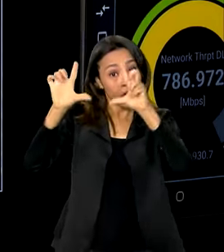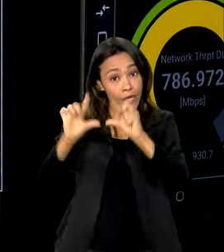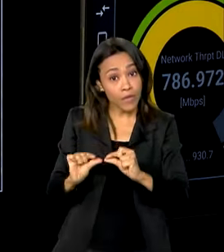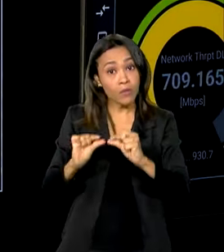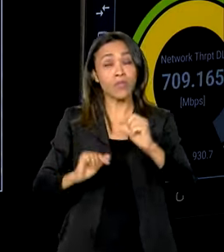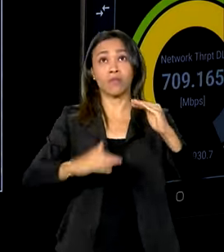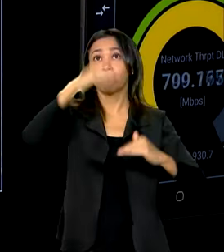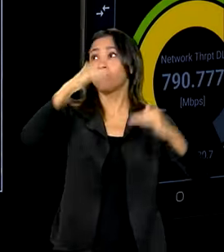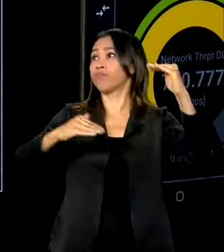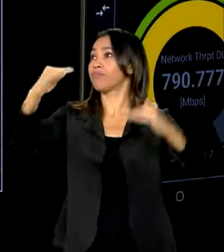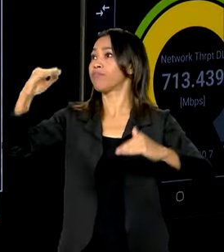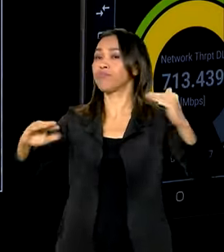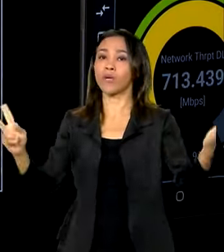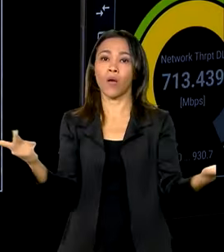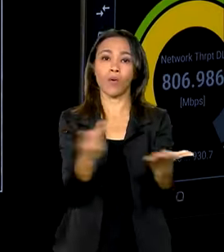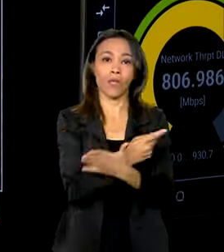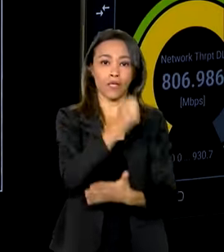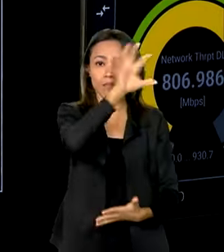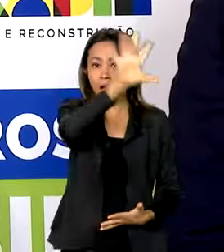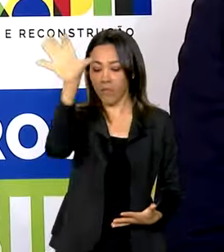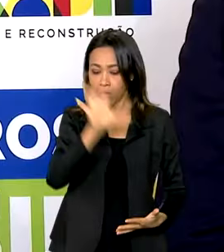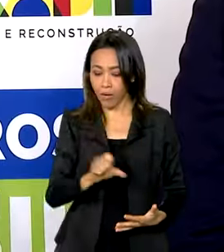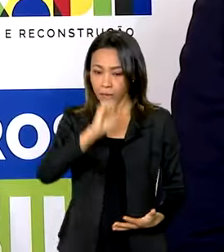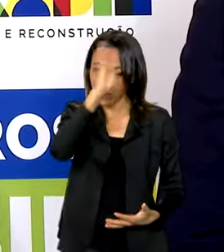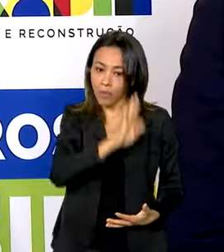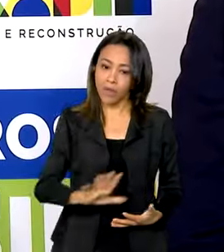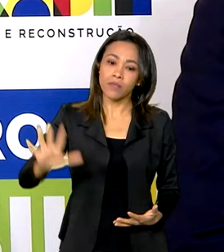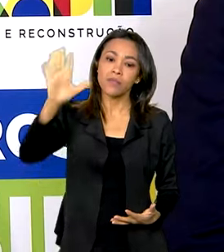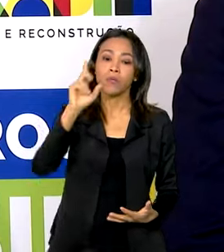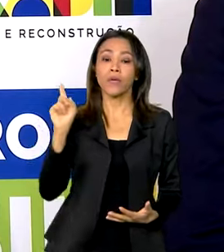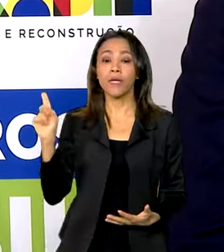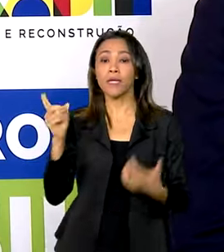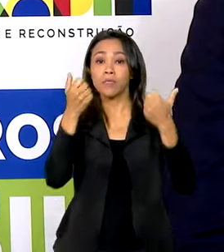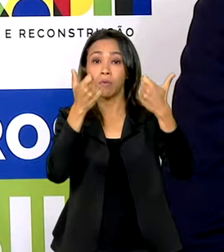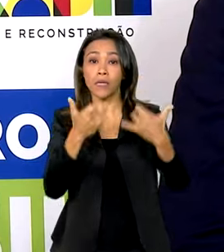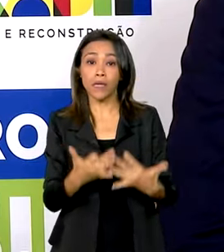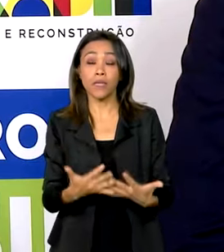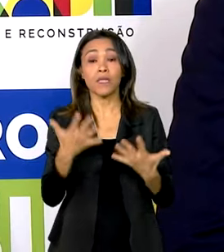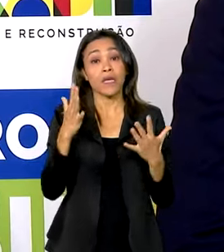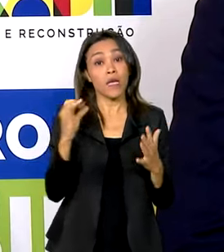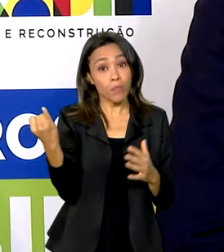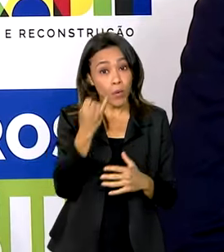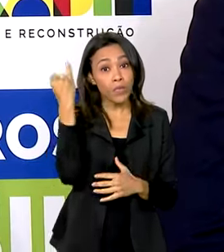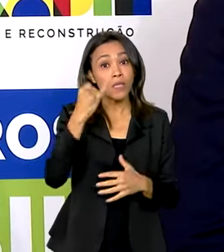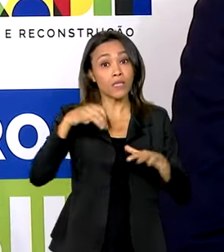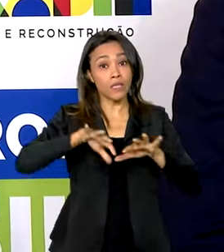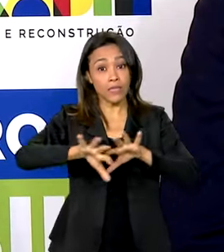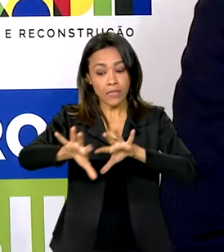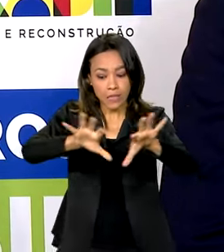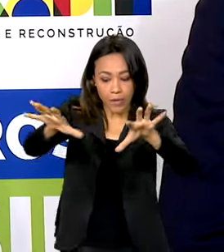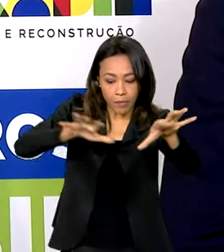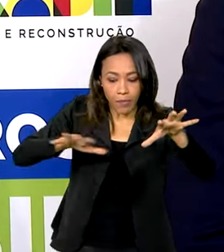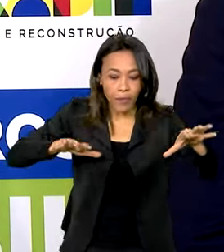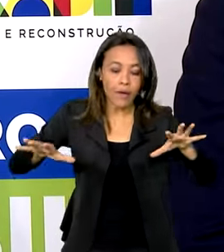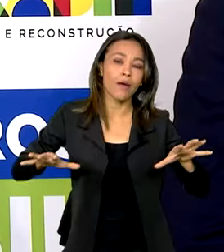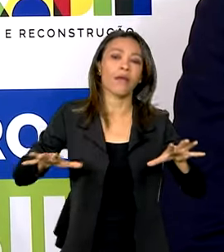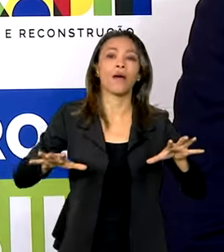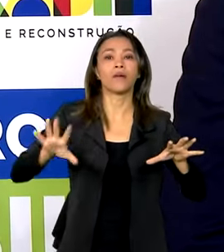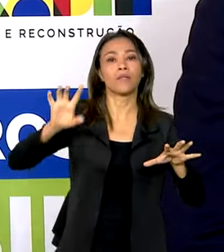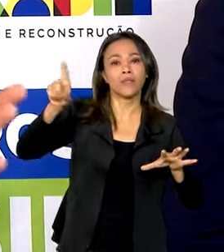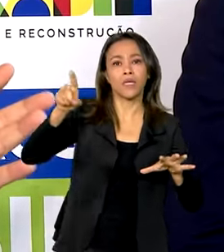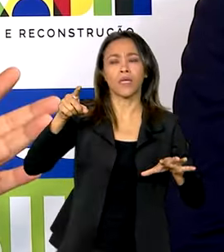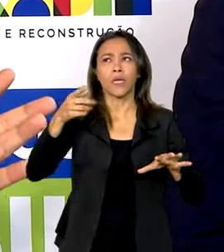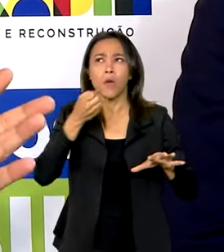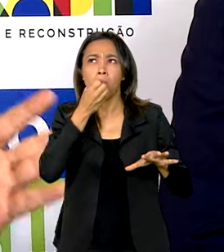desigualdades regionais. É importante separar em 20 regiões para que a média boa de uma região não